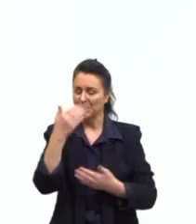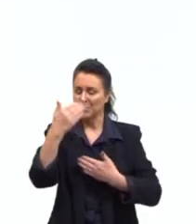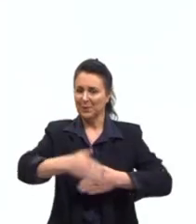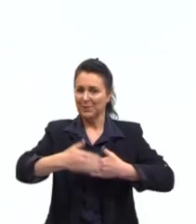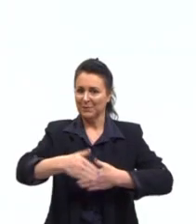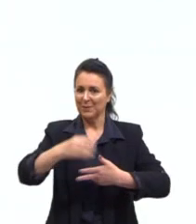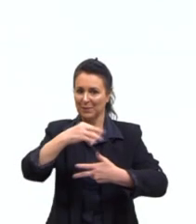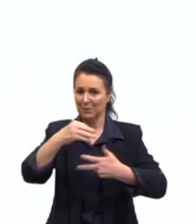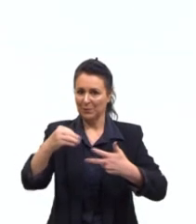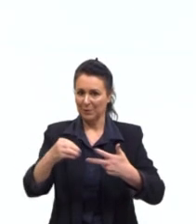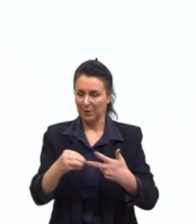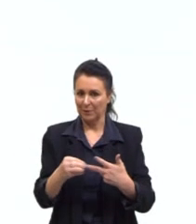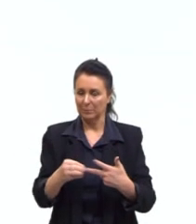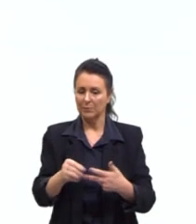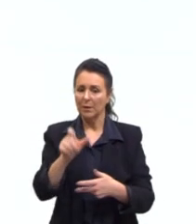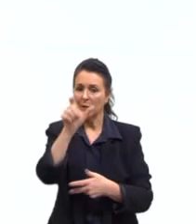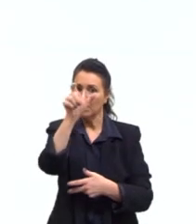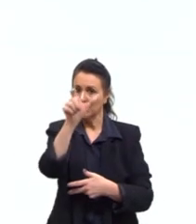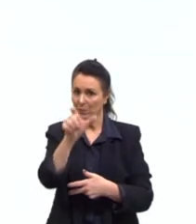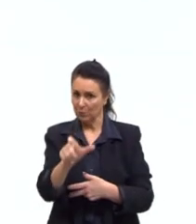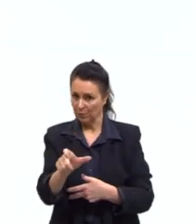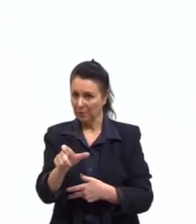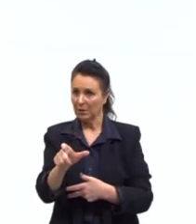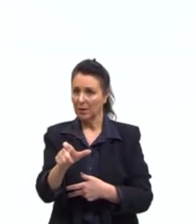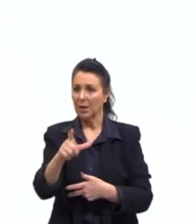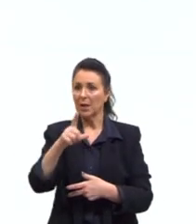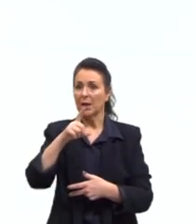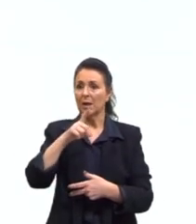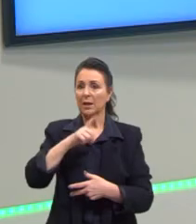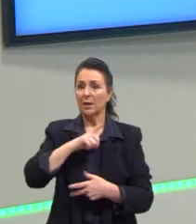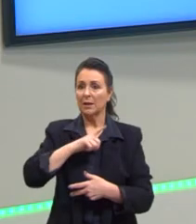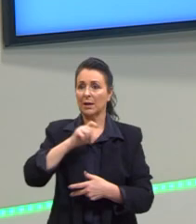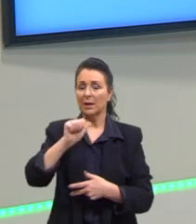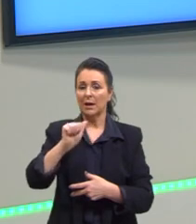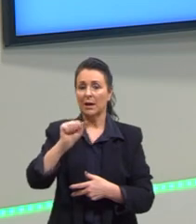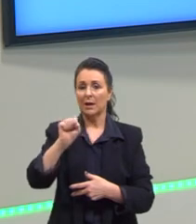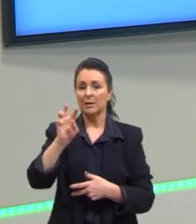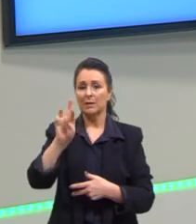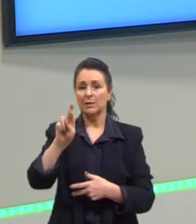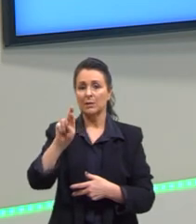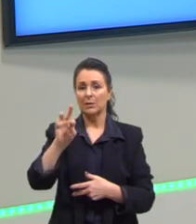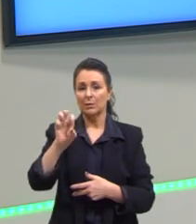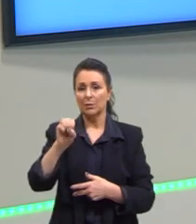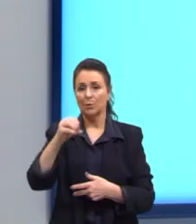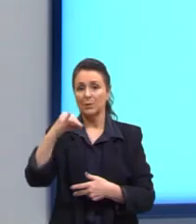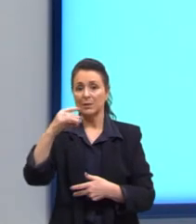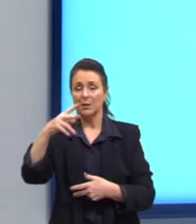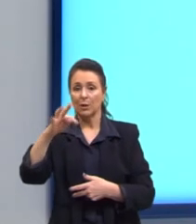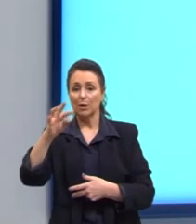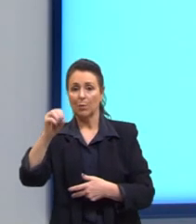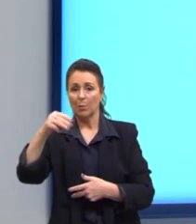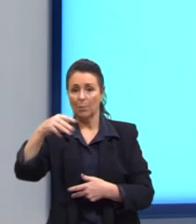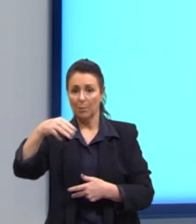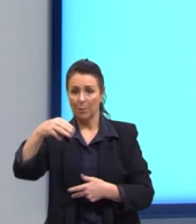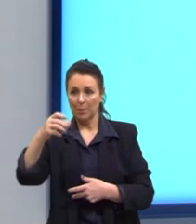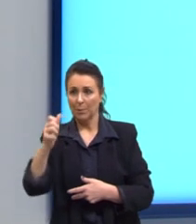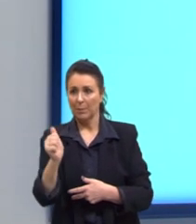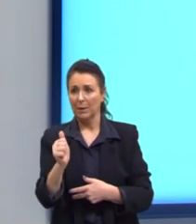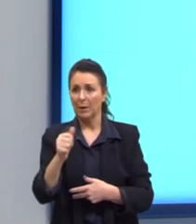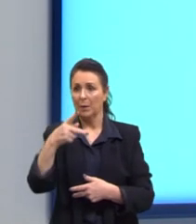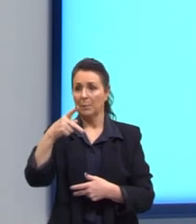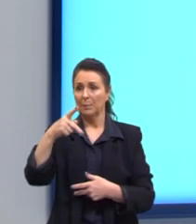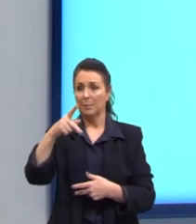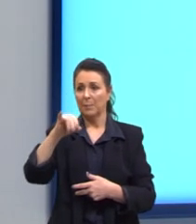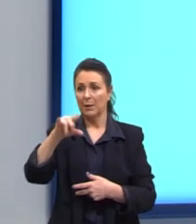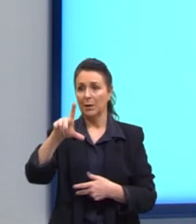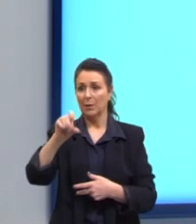Em pacientes portadores de astrocitoma pilocítico, um tipo de